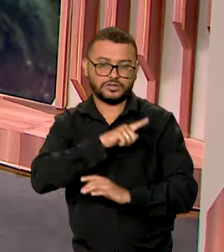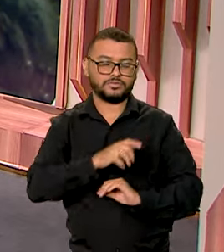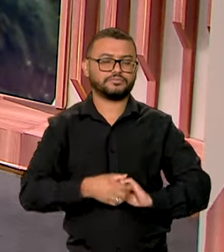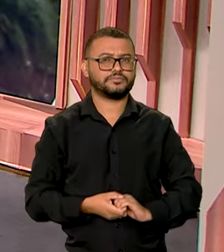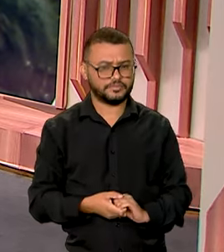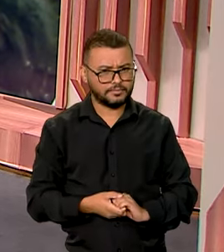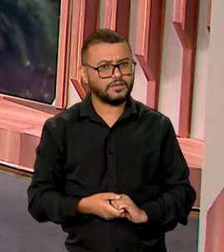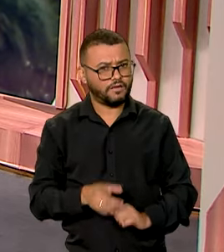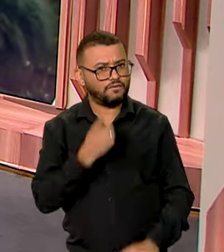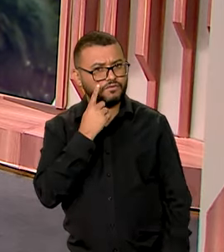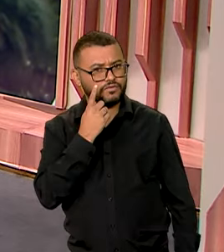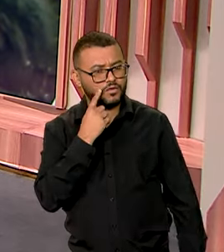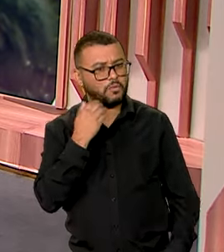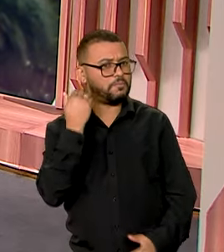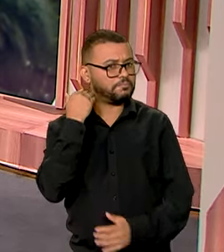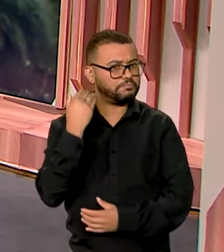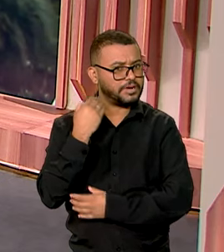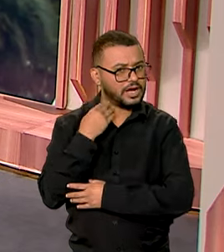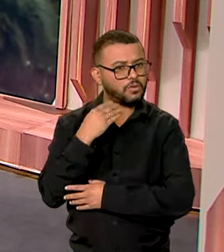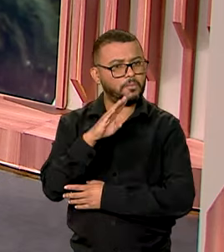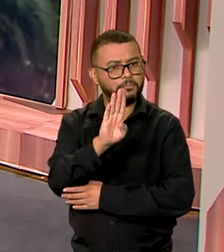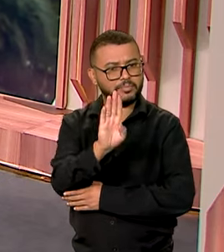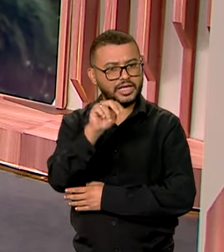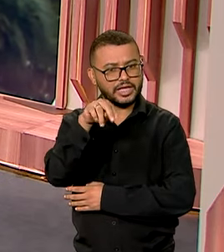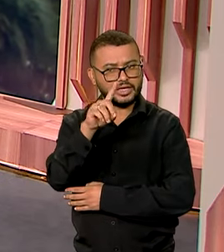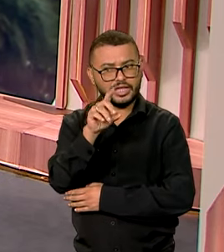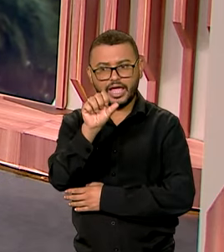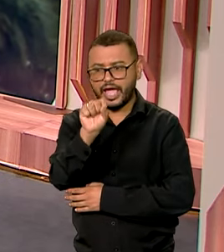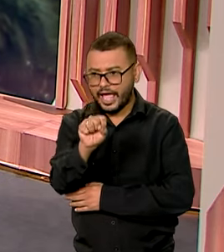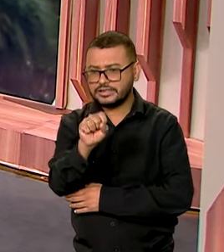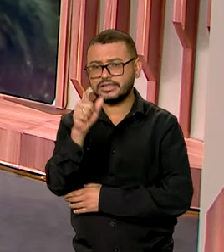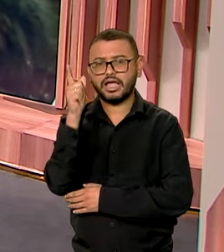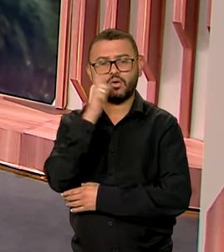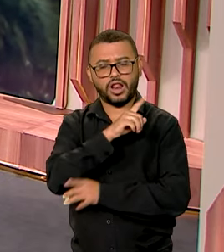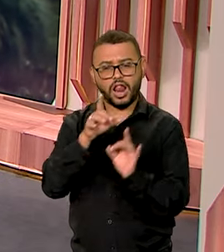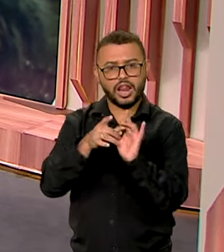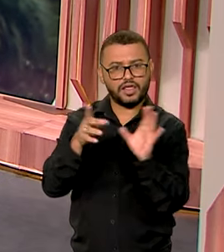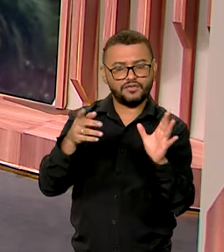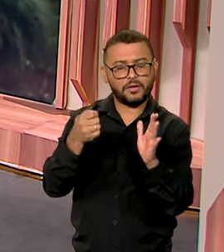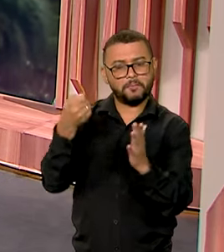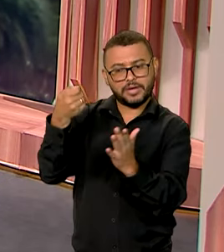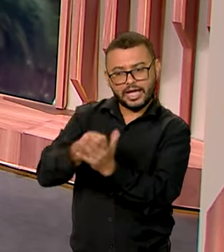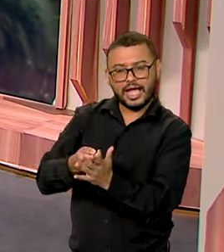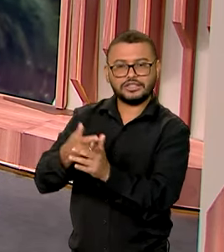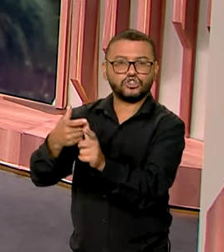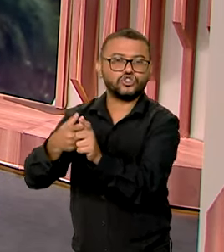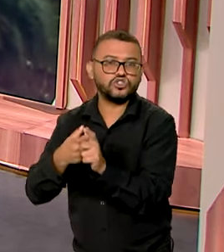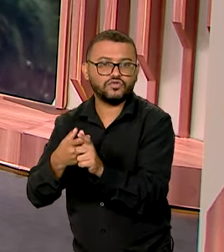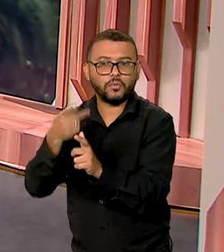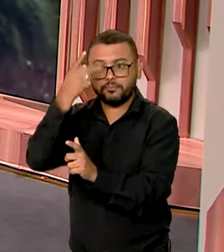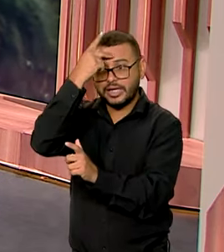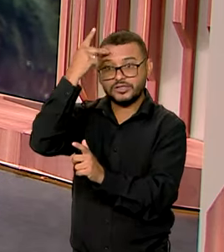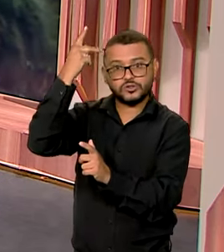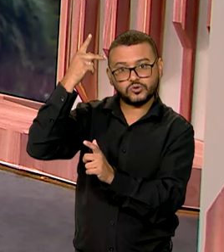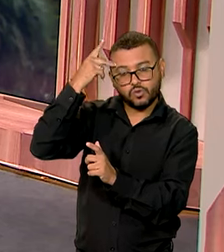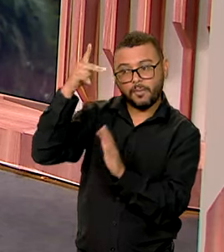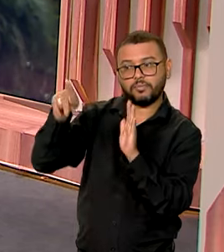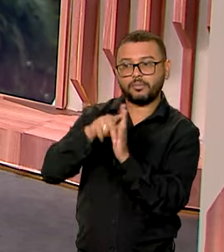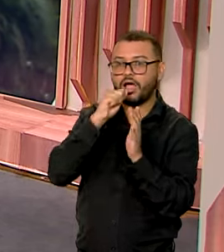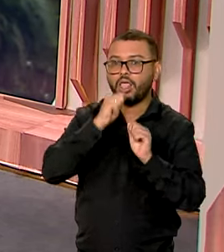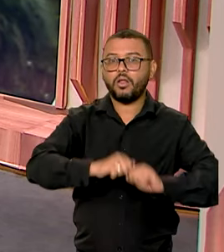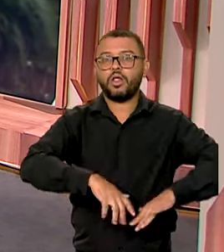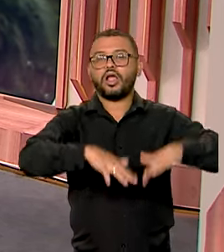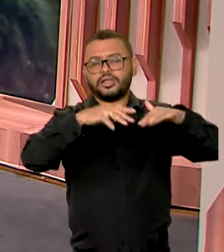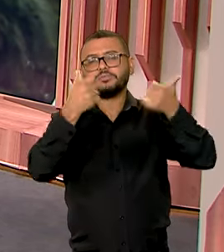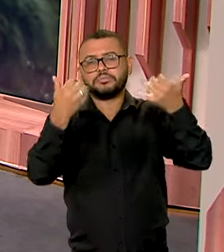é, Luana. E o BNDES aprovou a suspensão temporária do pagamento das dívidas dos clientes afetados pelas enchentes.